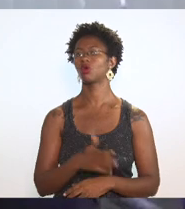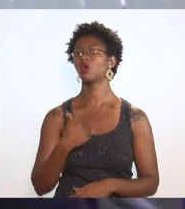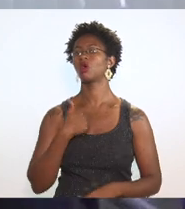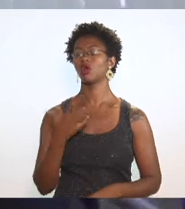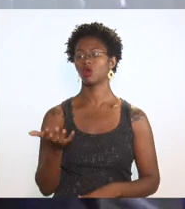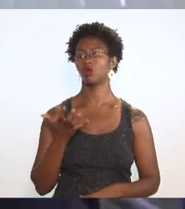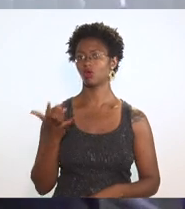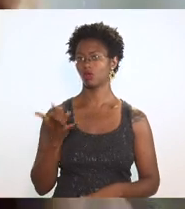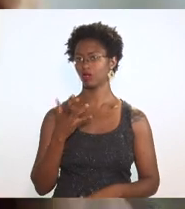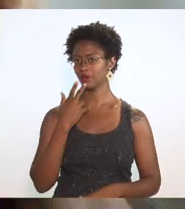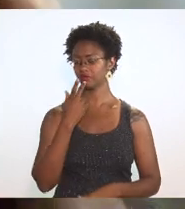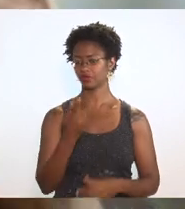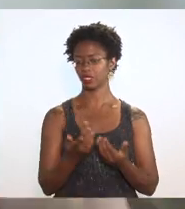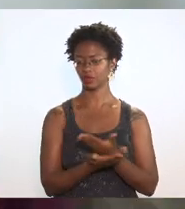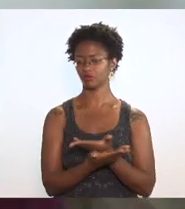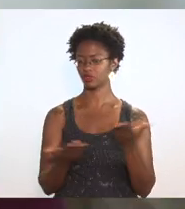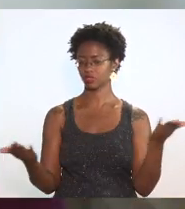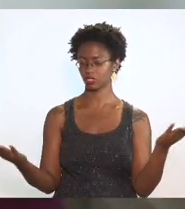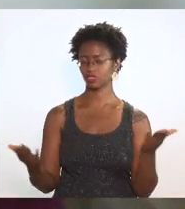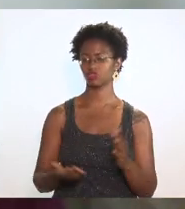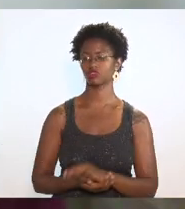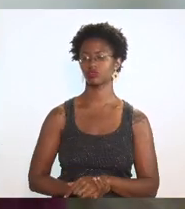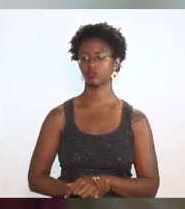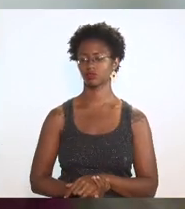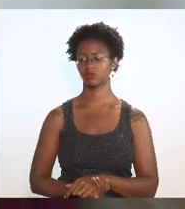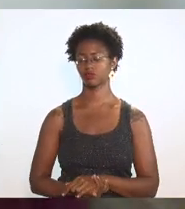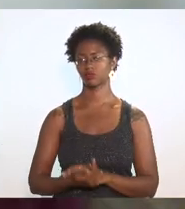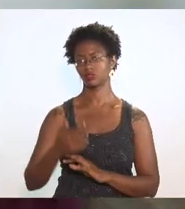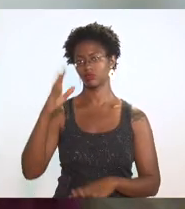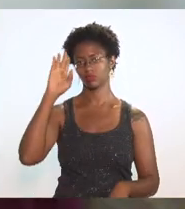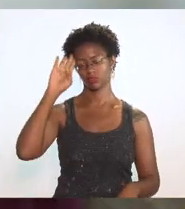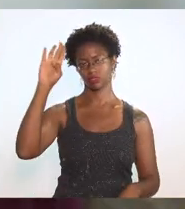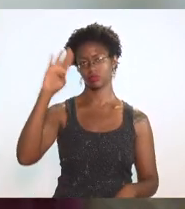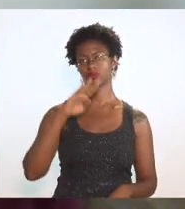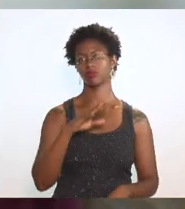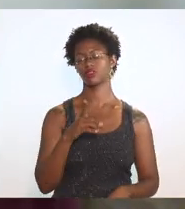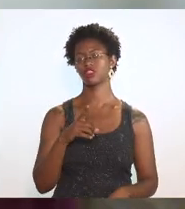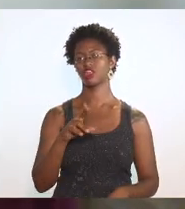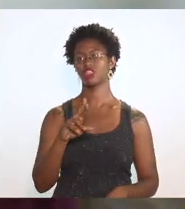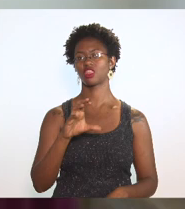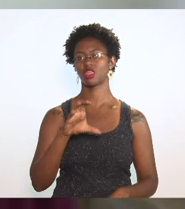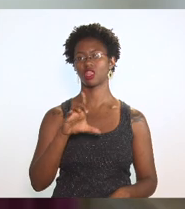dizer a todos principalmente a doutora Cláudia